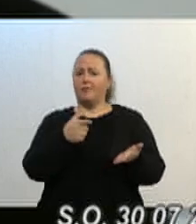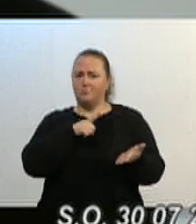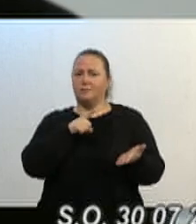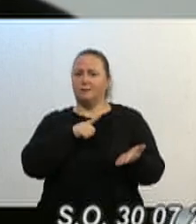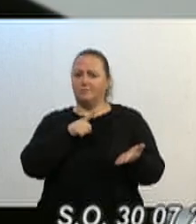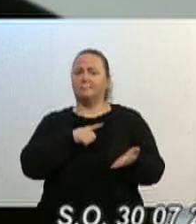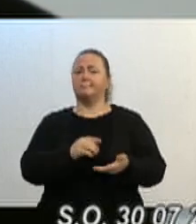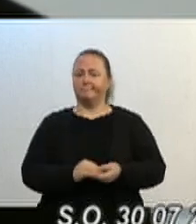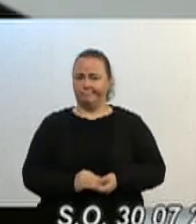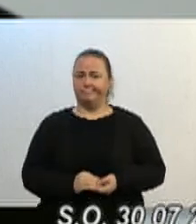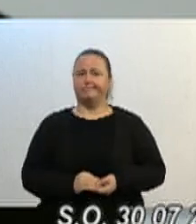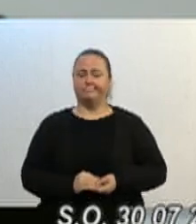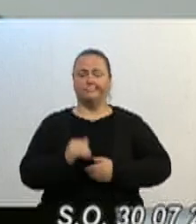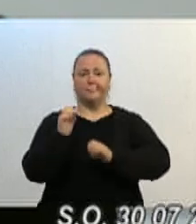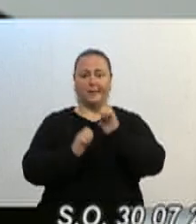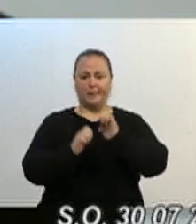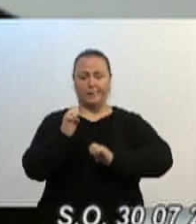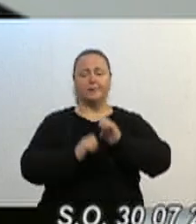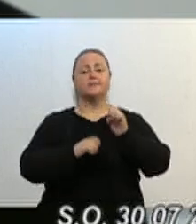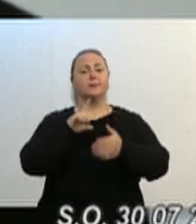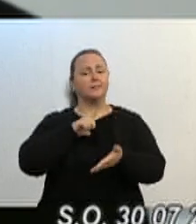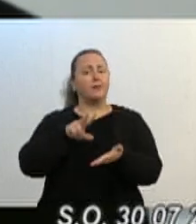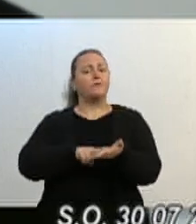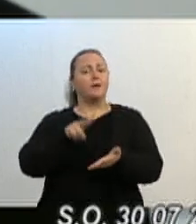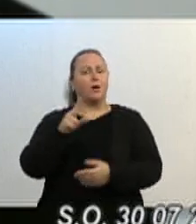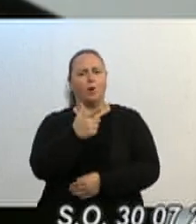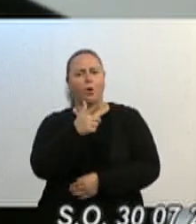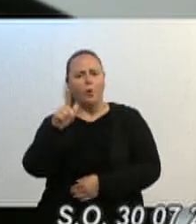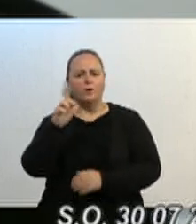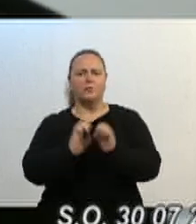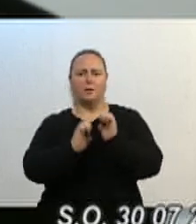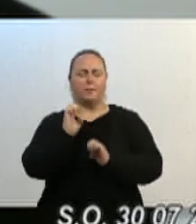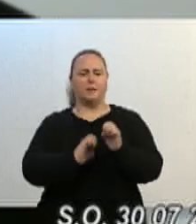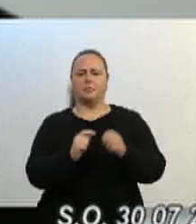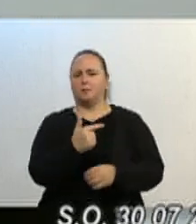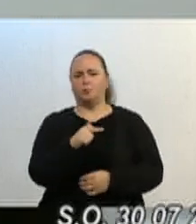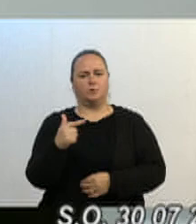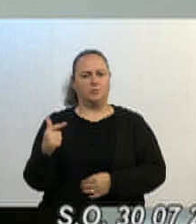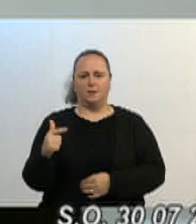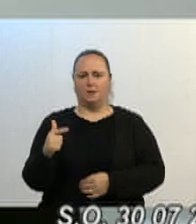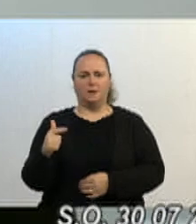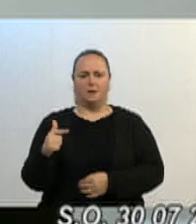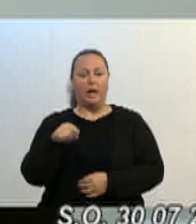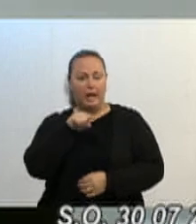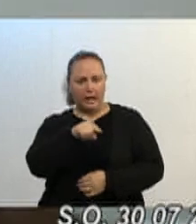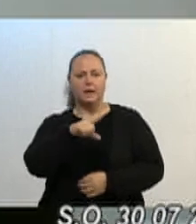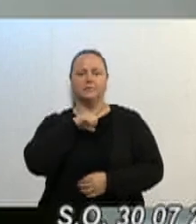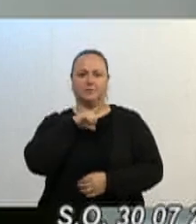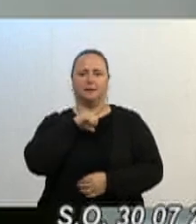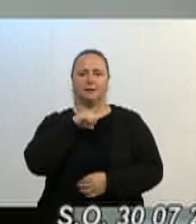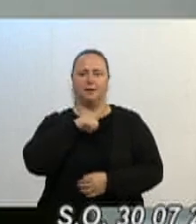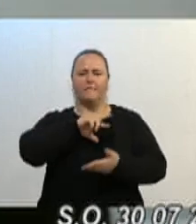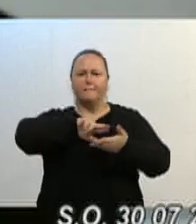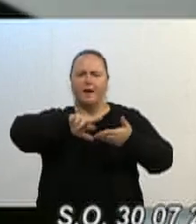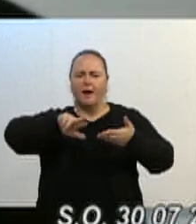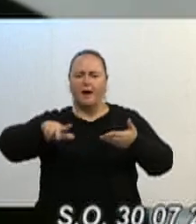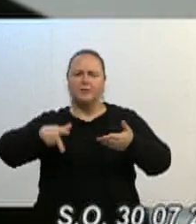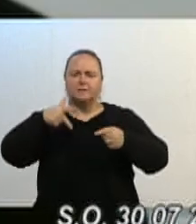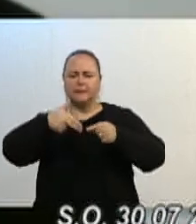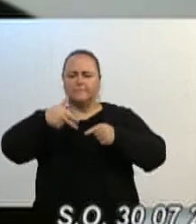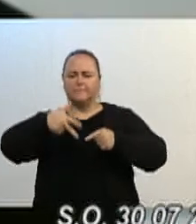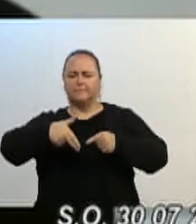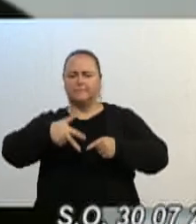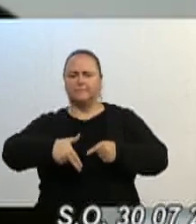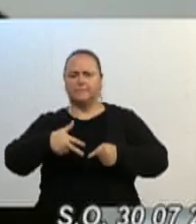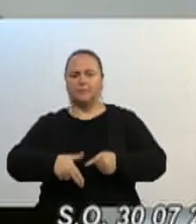essa empresa, as outras empresas não tinham esses benefícios, várias obrigações de empresas foram cortadas, as antigas, e